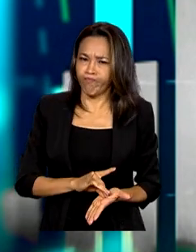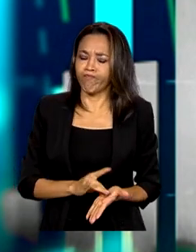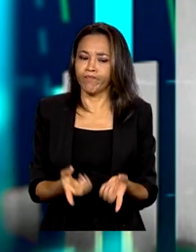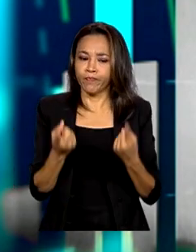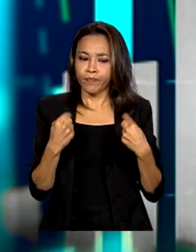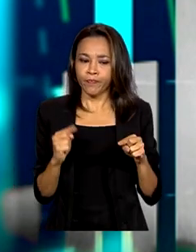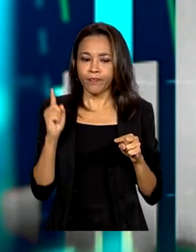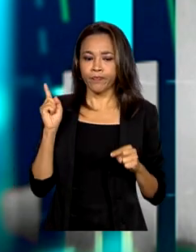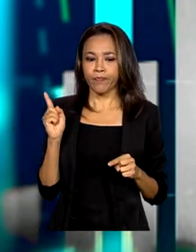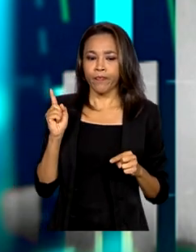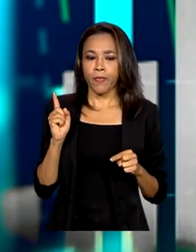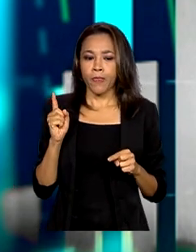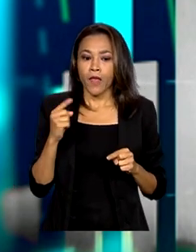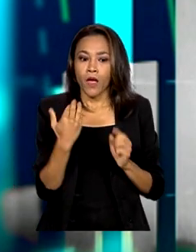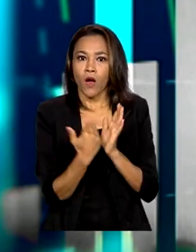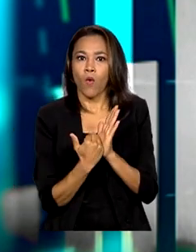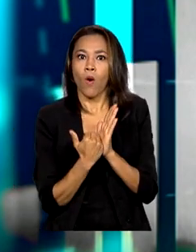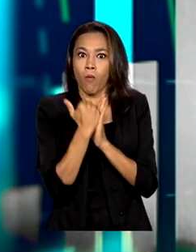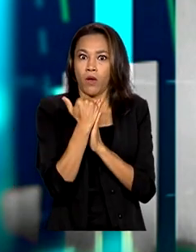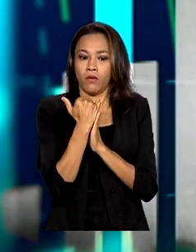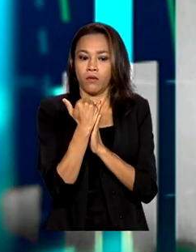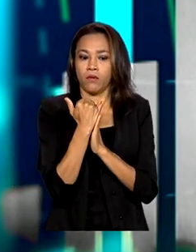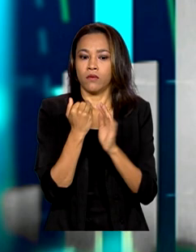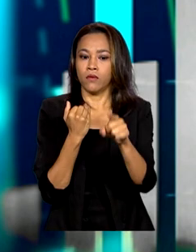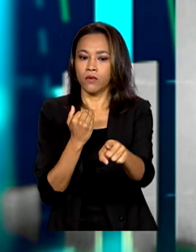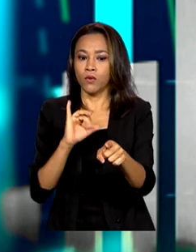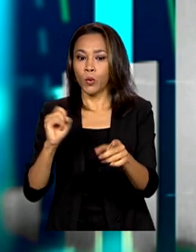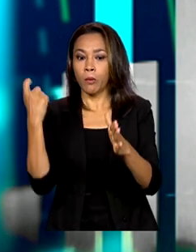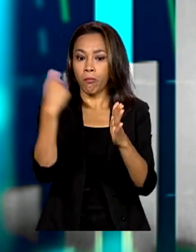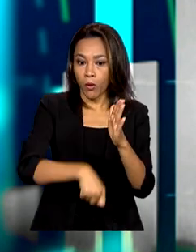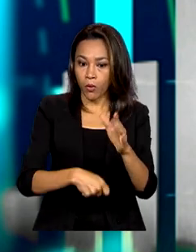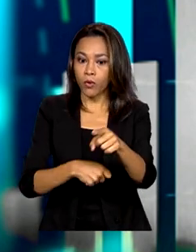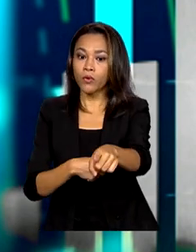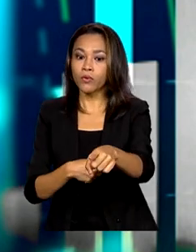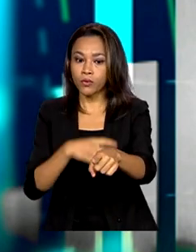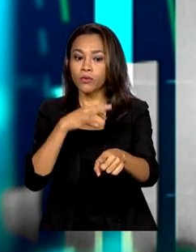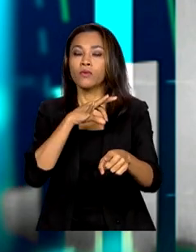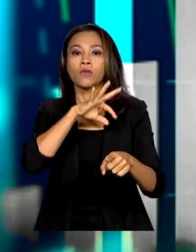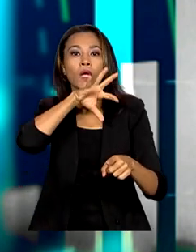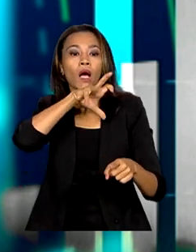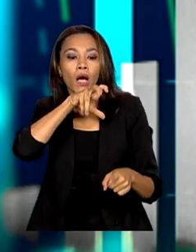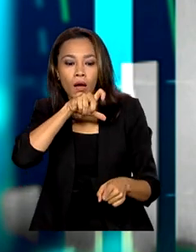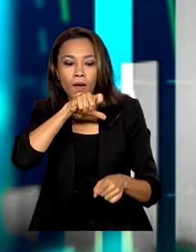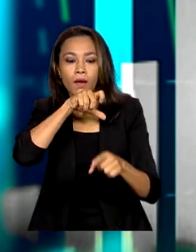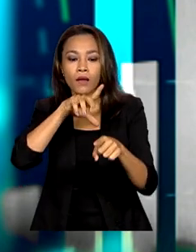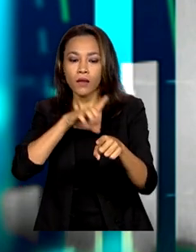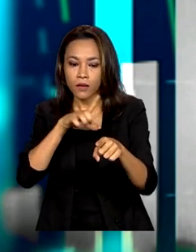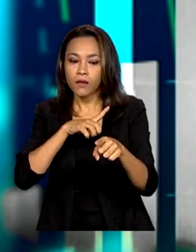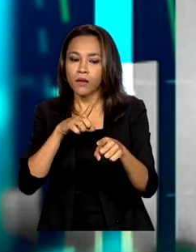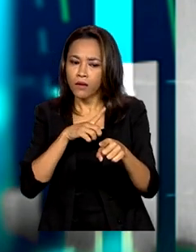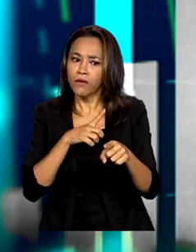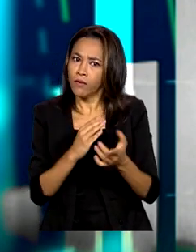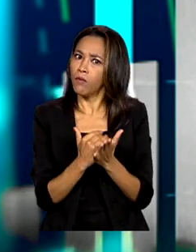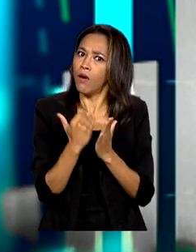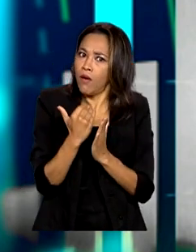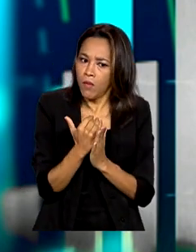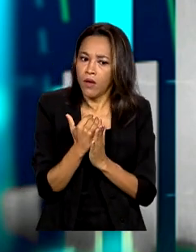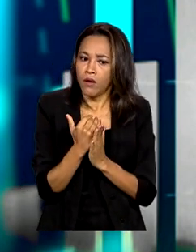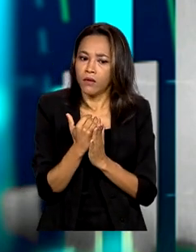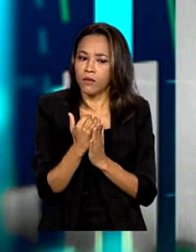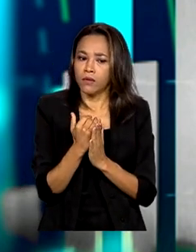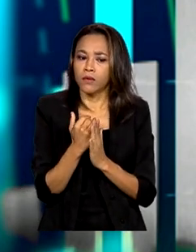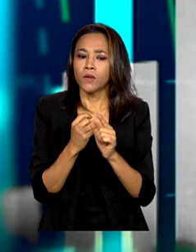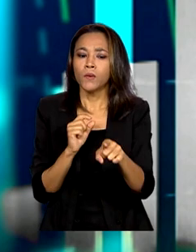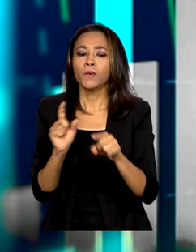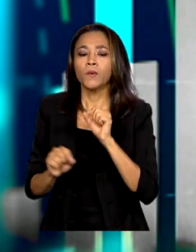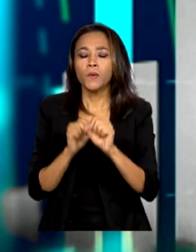elevação do imposto de renda sobre ganhos de capital financeiro, que também, em torno de R$ 11 bilhões, que também é resultado do aumento